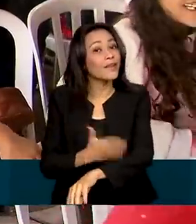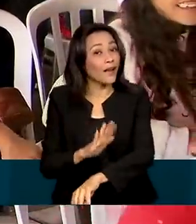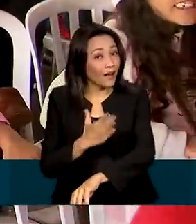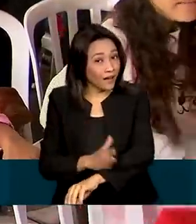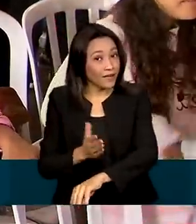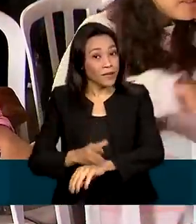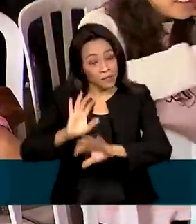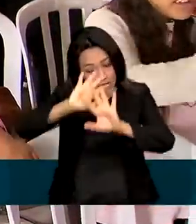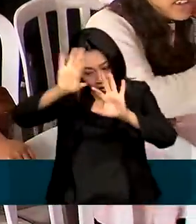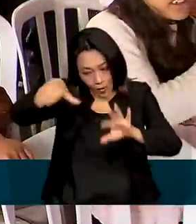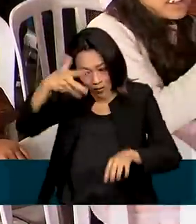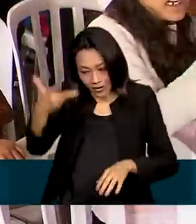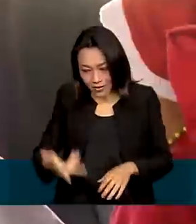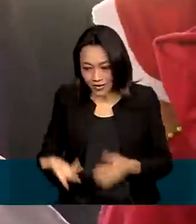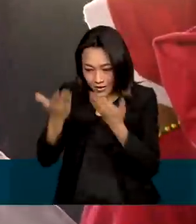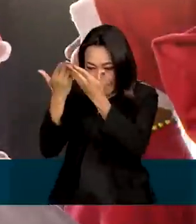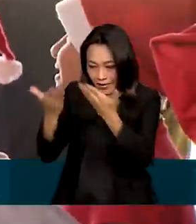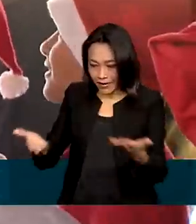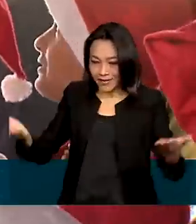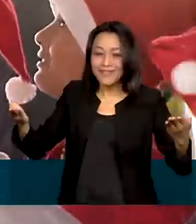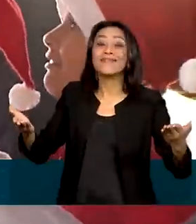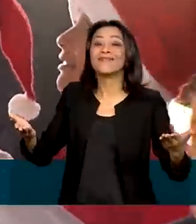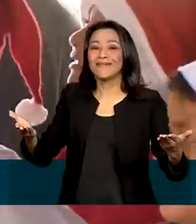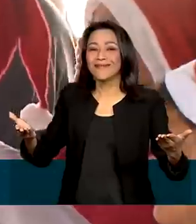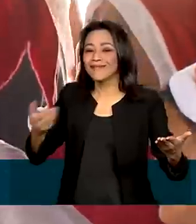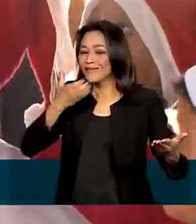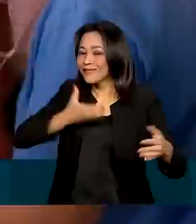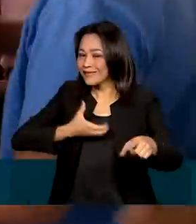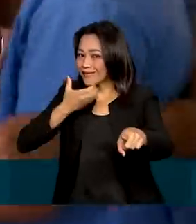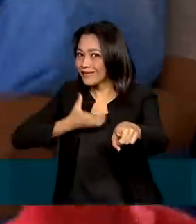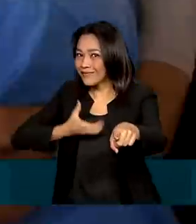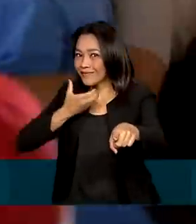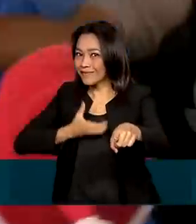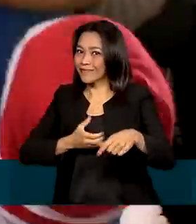homenagear o visitante do dia, o Papai Noel.